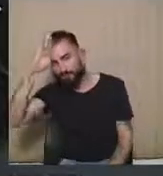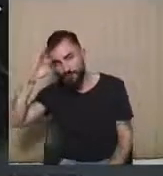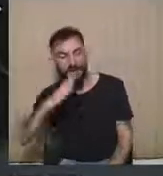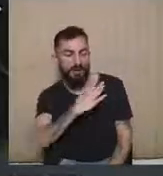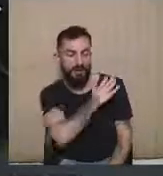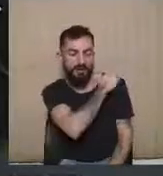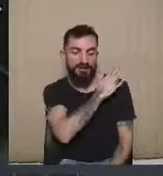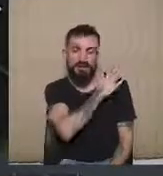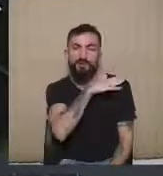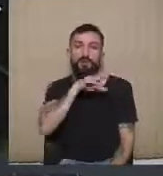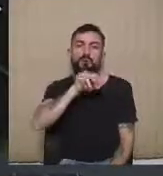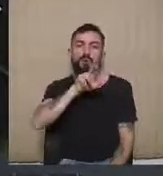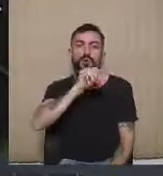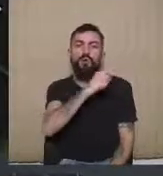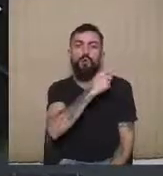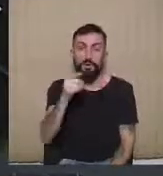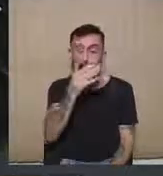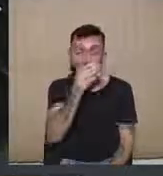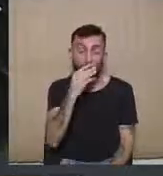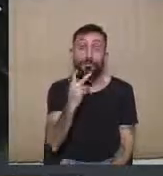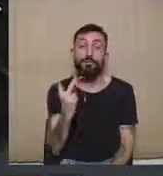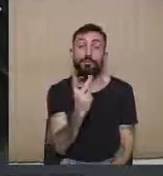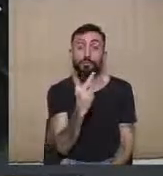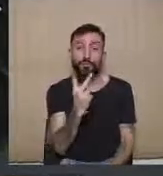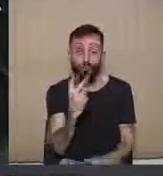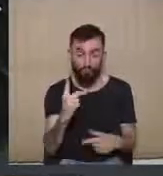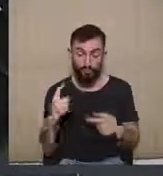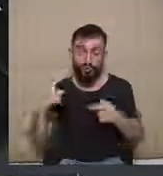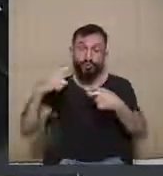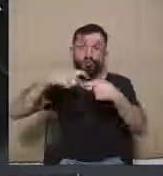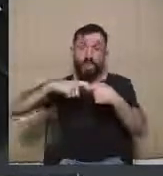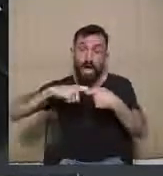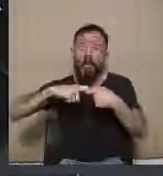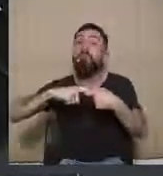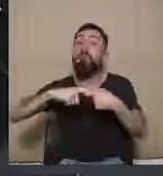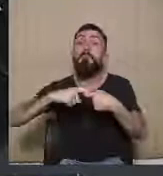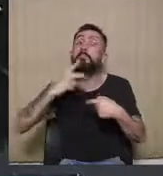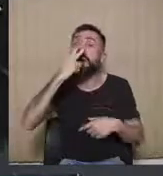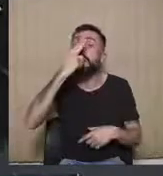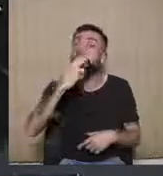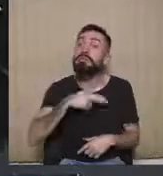embora se detectou esses disparos em massa. Agora, por outro lado,